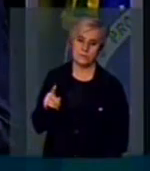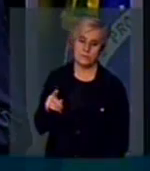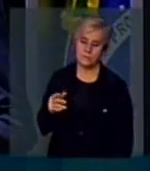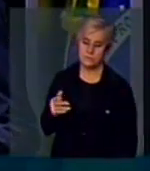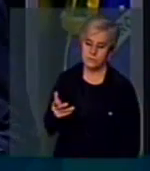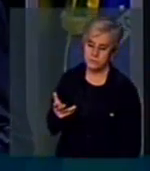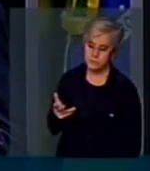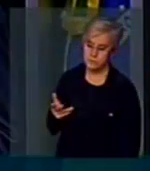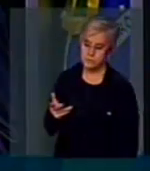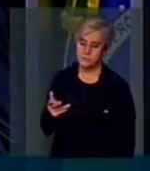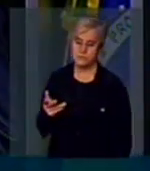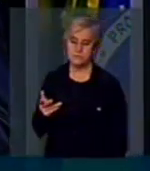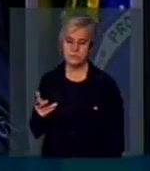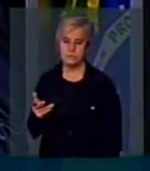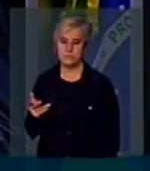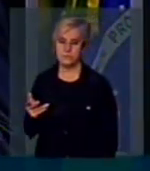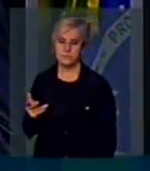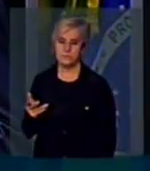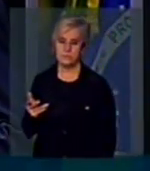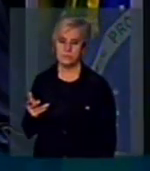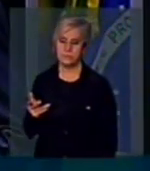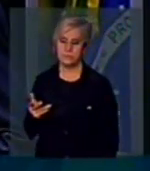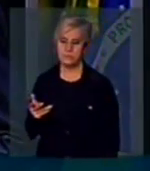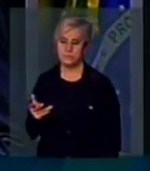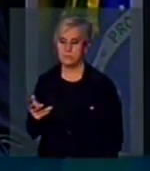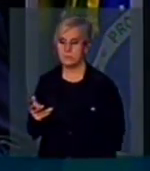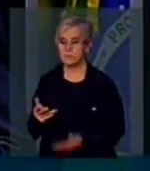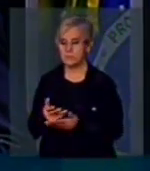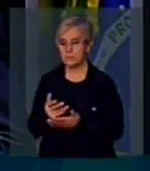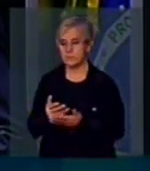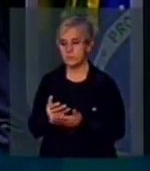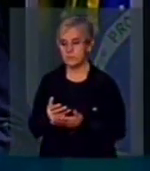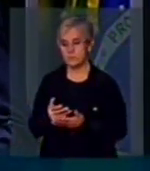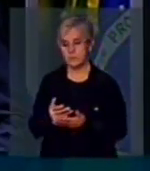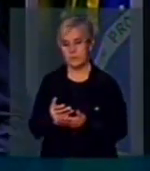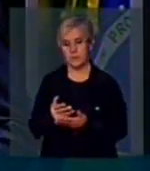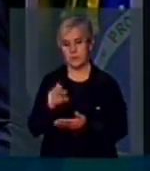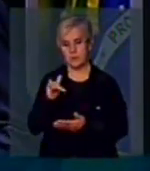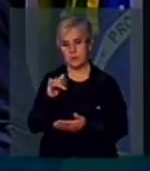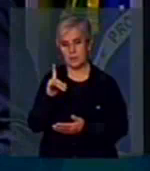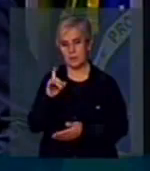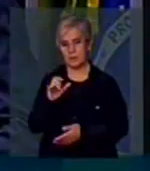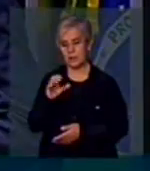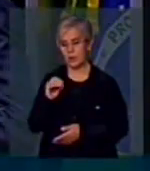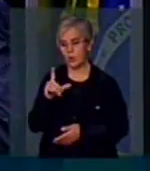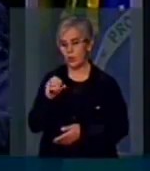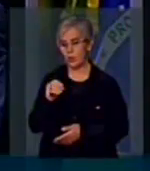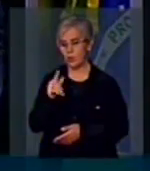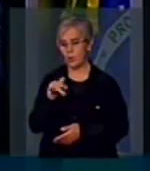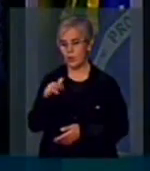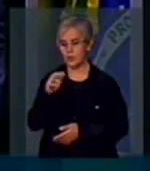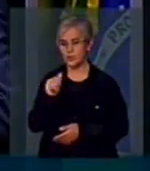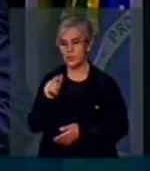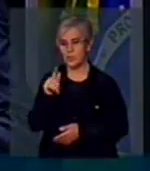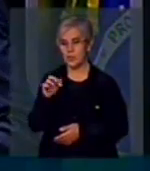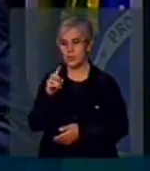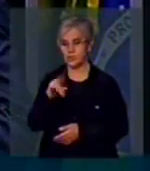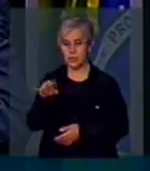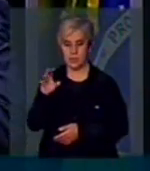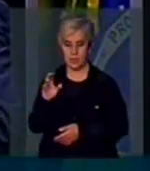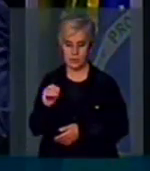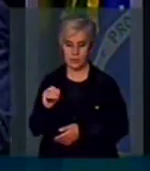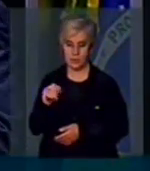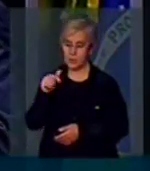Maduro ou com Capriles? Olha a cara que é com o primeiro. O Brasil é composto aqui de gente vindo do mundo todo.